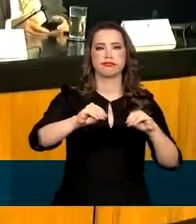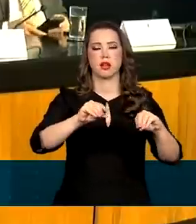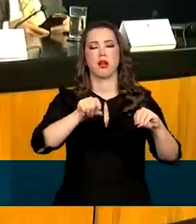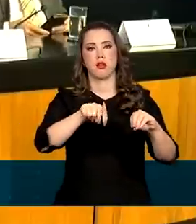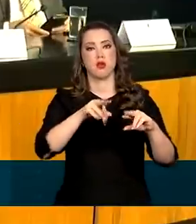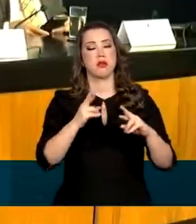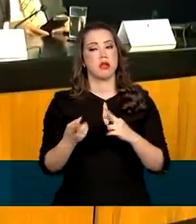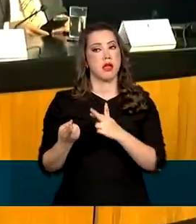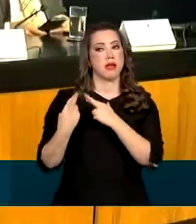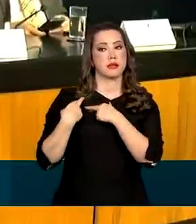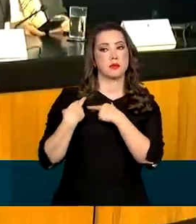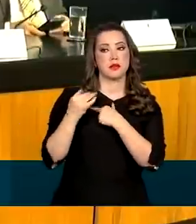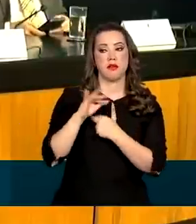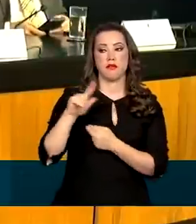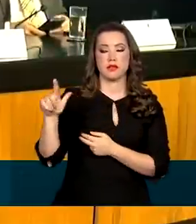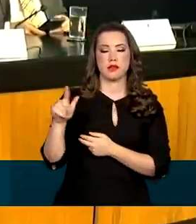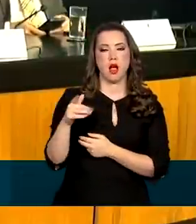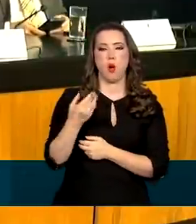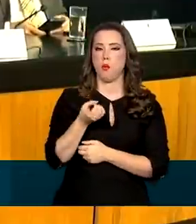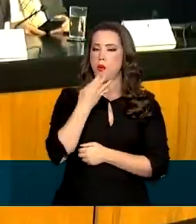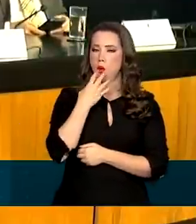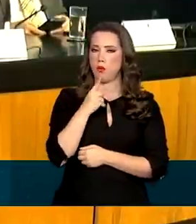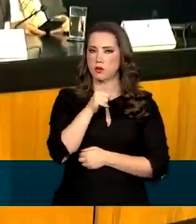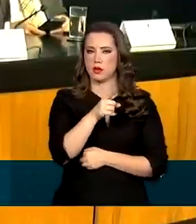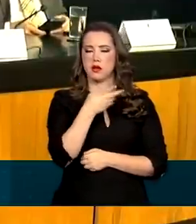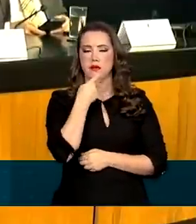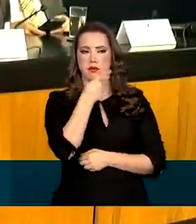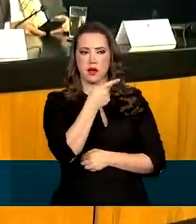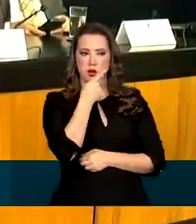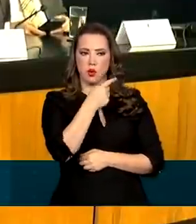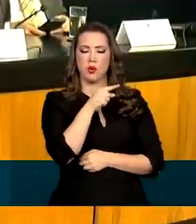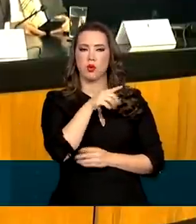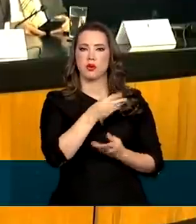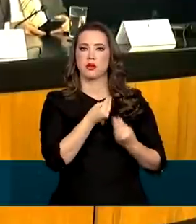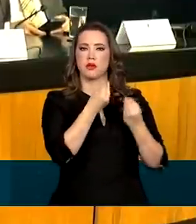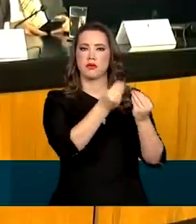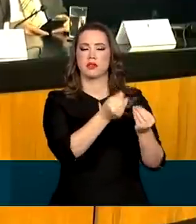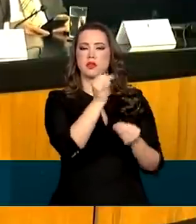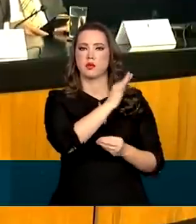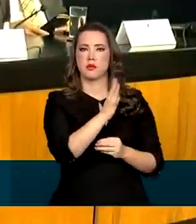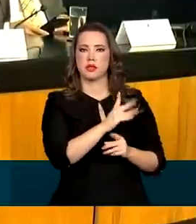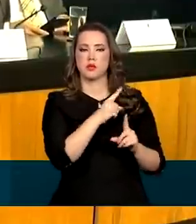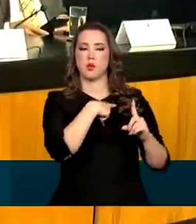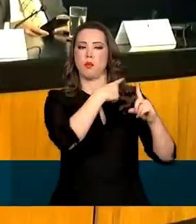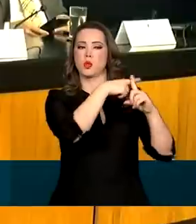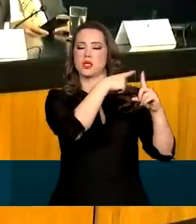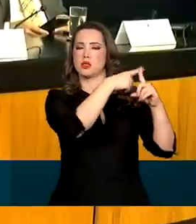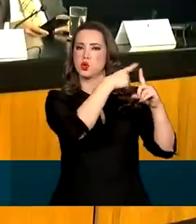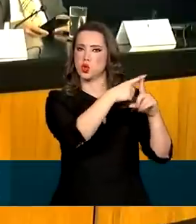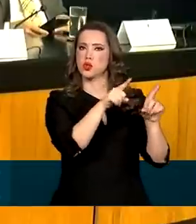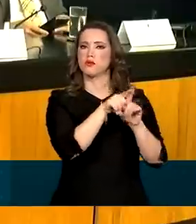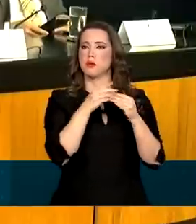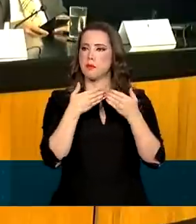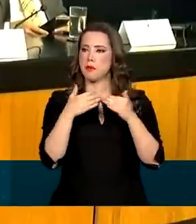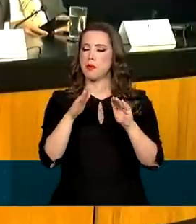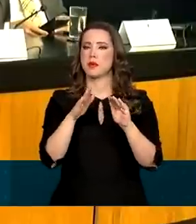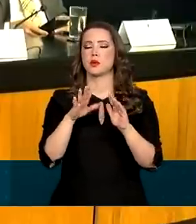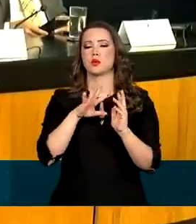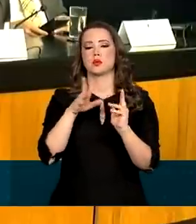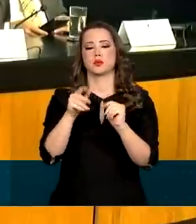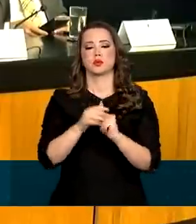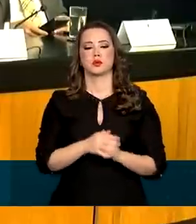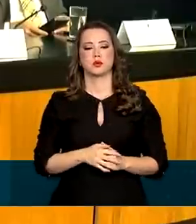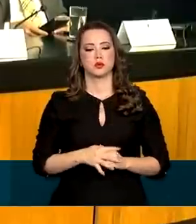afirmou estar devolvendo o país com superávit primário e com maior abertura internacional. Em todas as